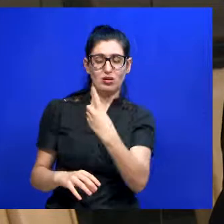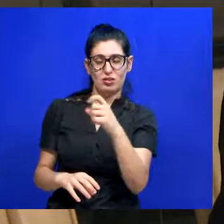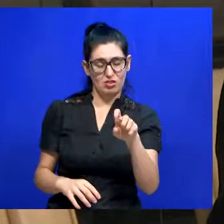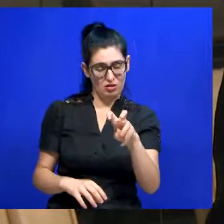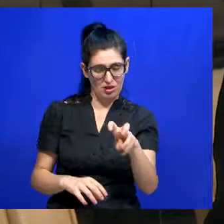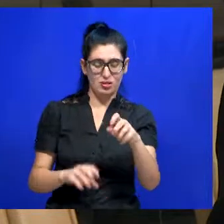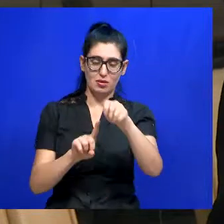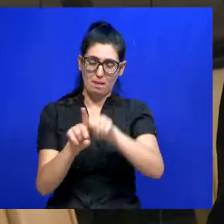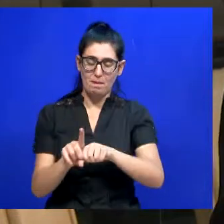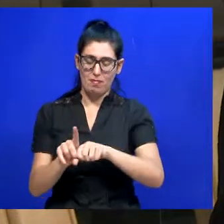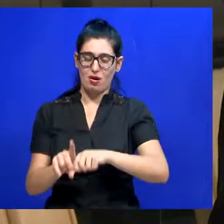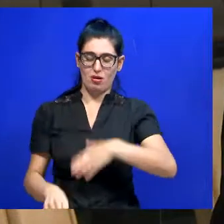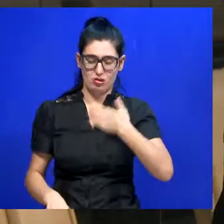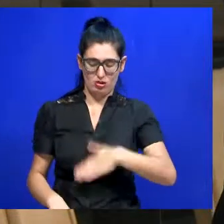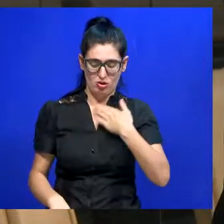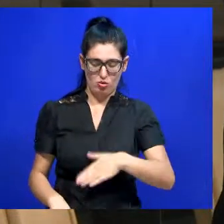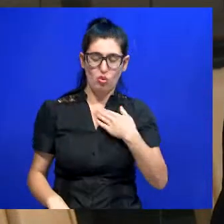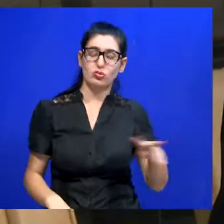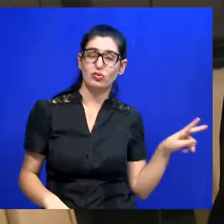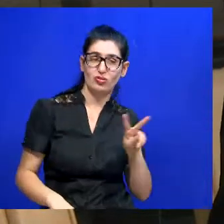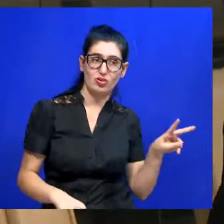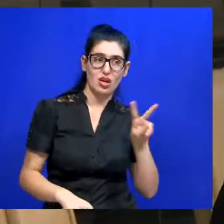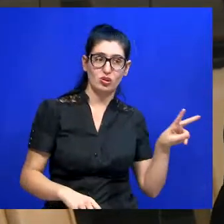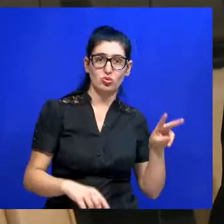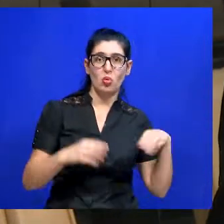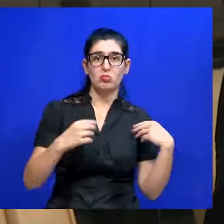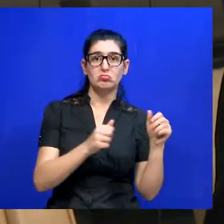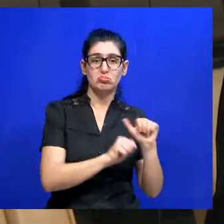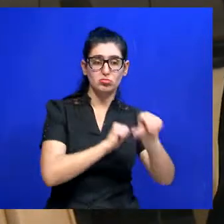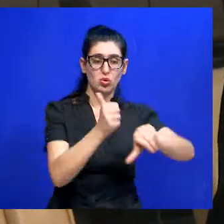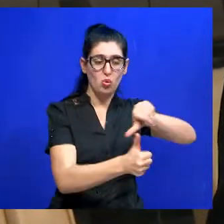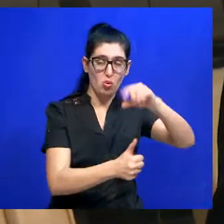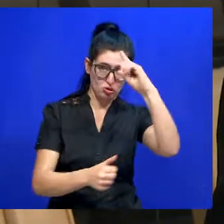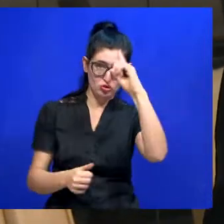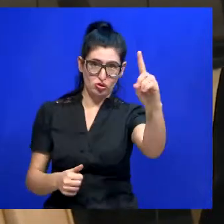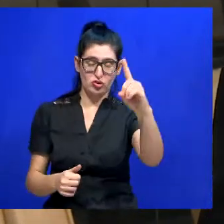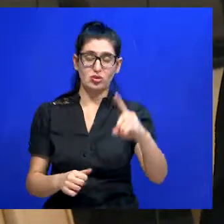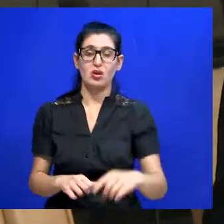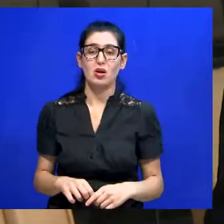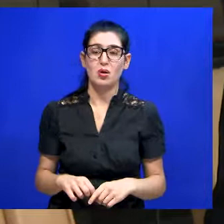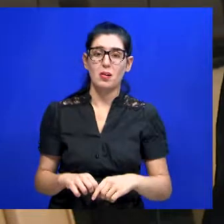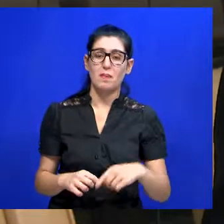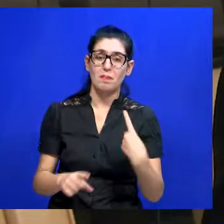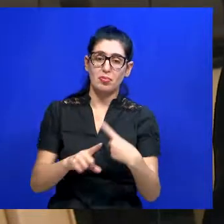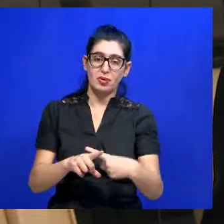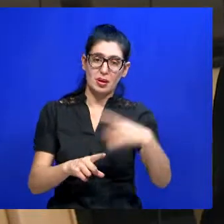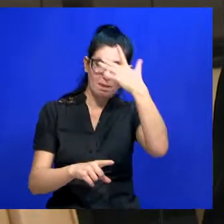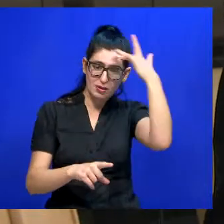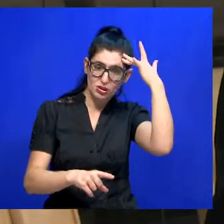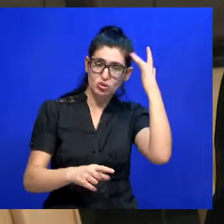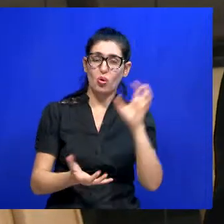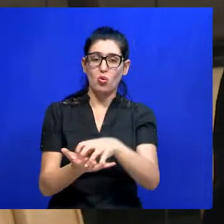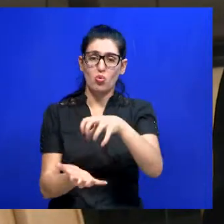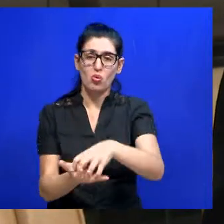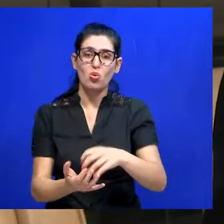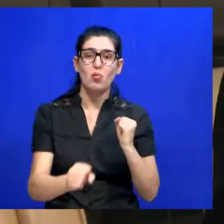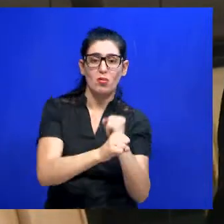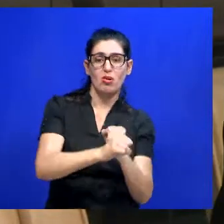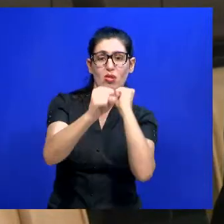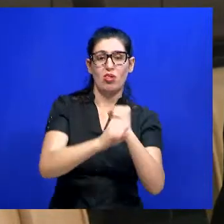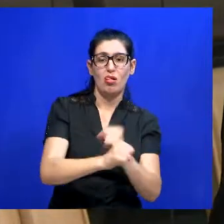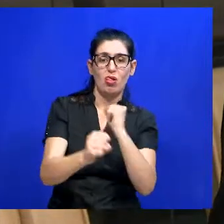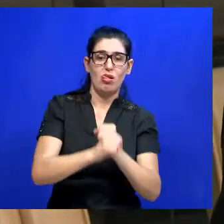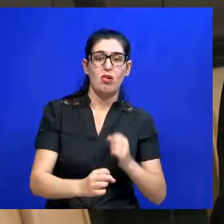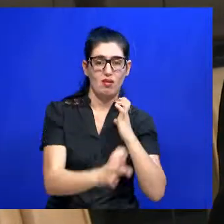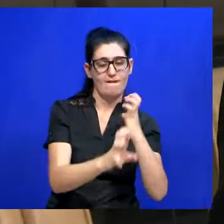e, neste dia, os vereadores acabaram adiando esse projeto devido à manifestação da Associação dos Engenheiros e Arquitetos de Jacarei.